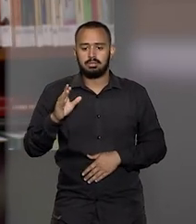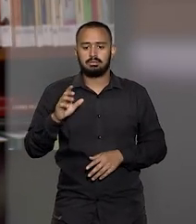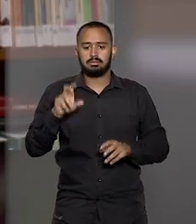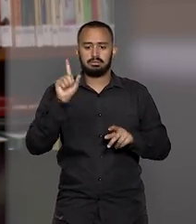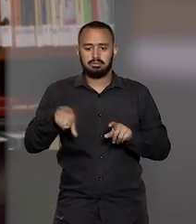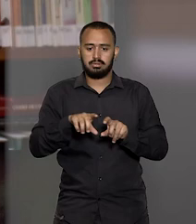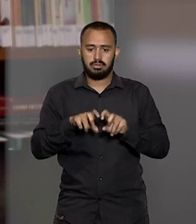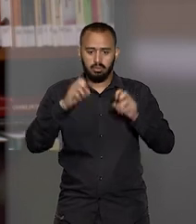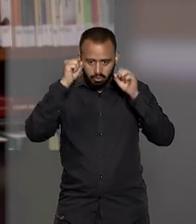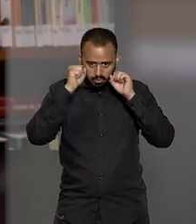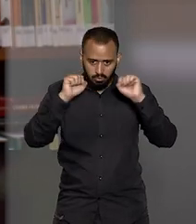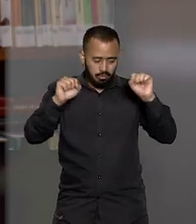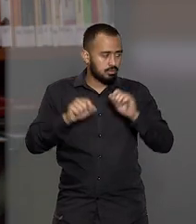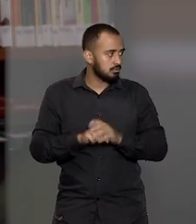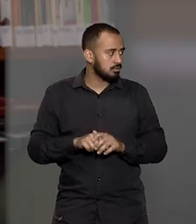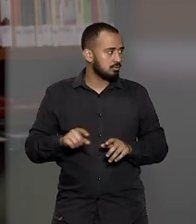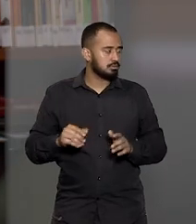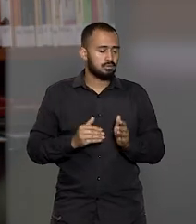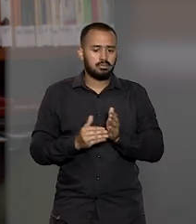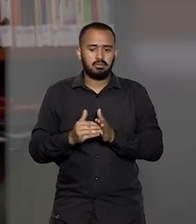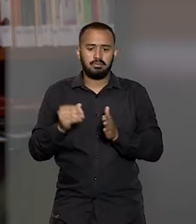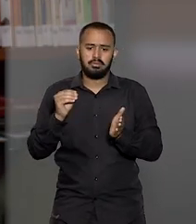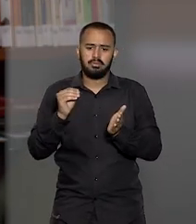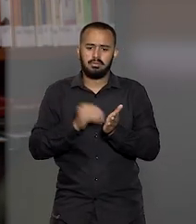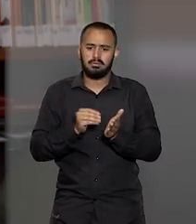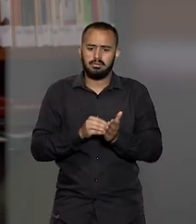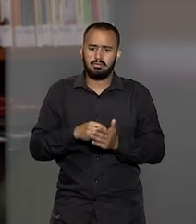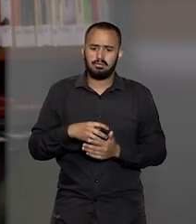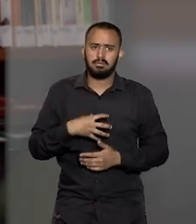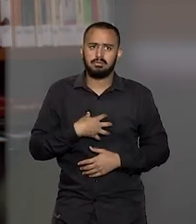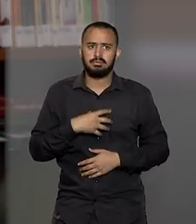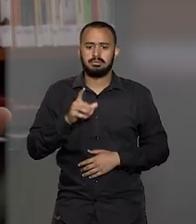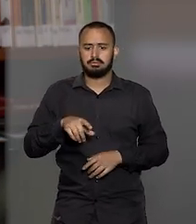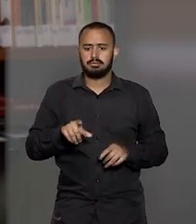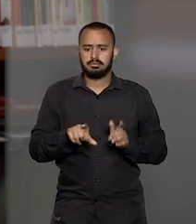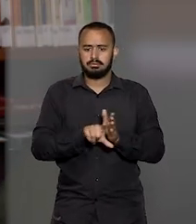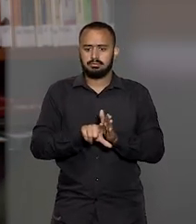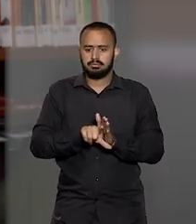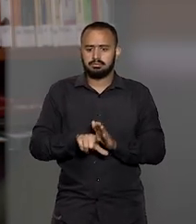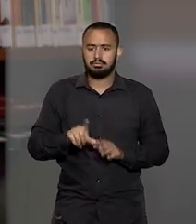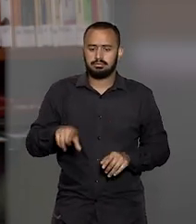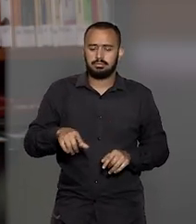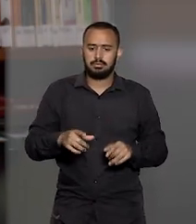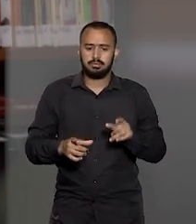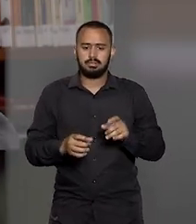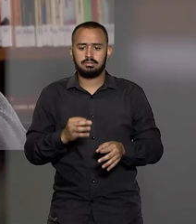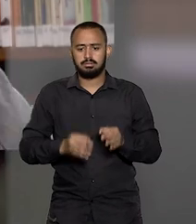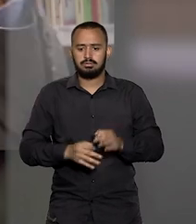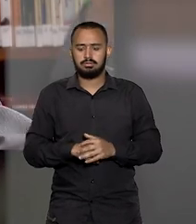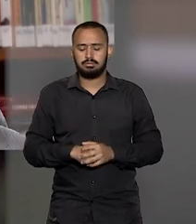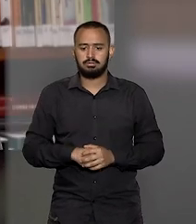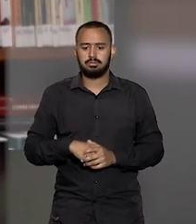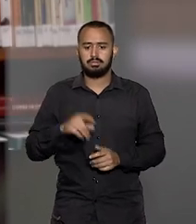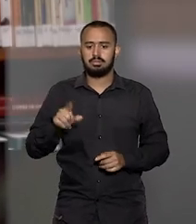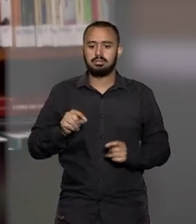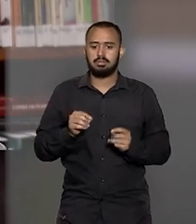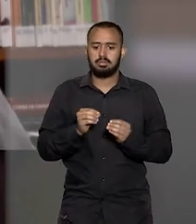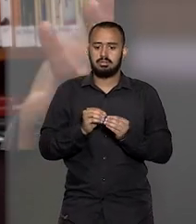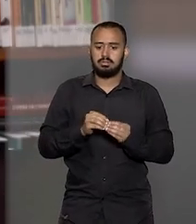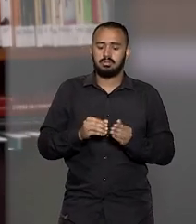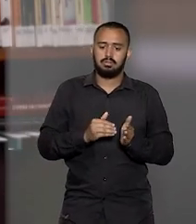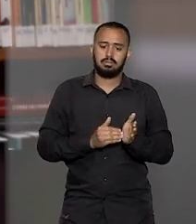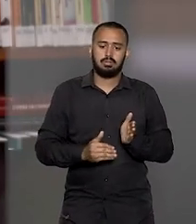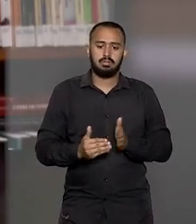tamanho aqui no Superior Tribunal de Justiça e, portanto, um legado que será não só nosso, um legado que será